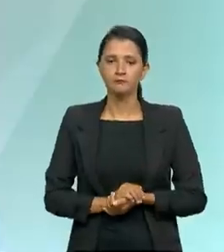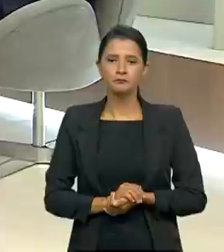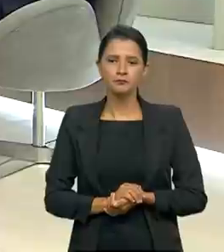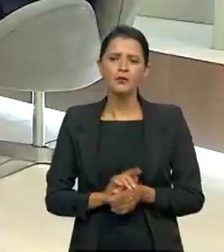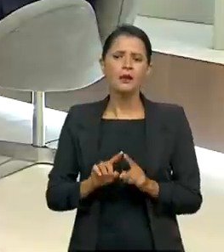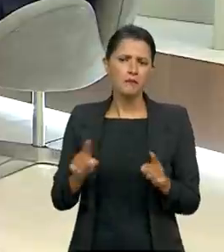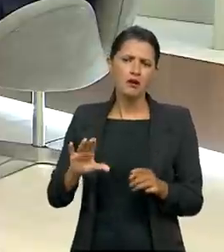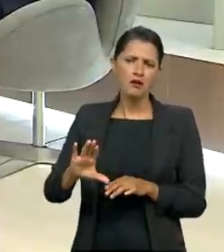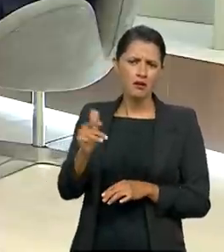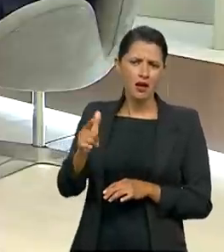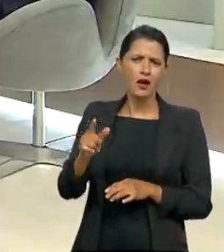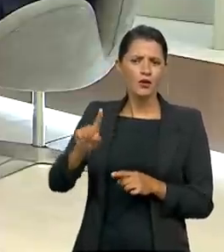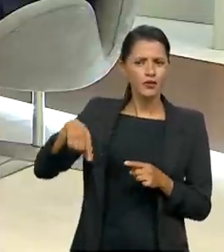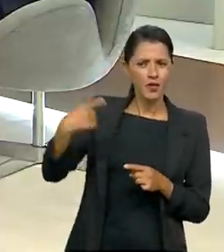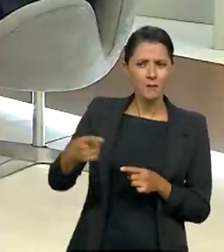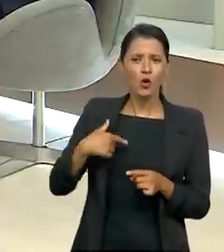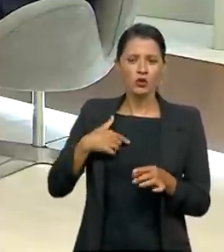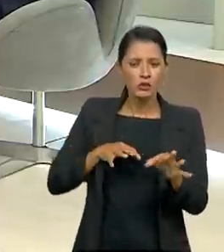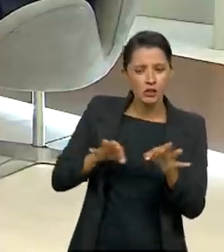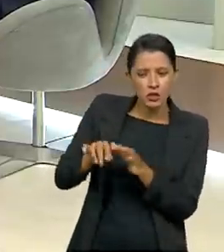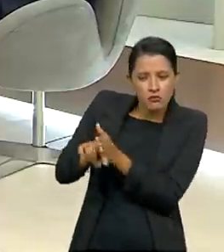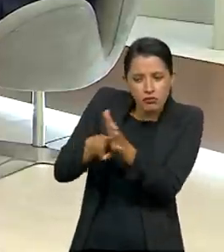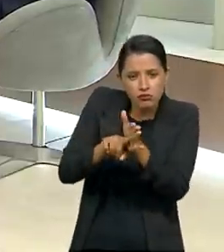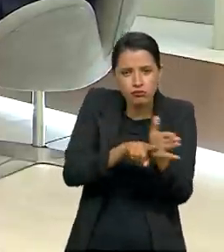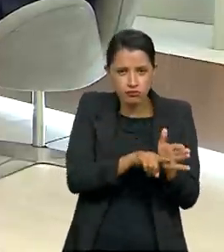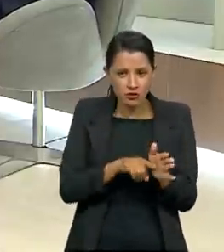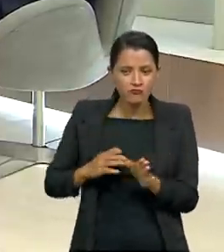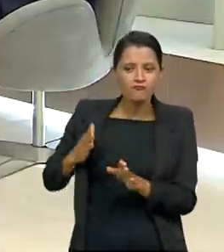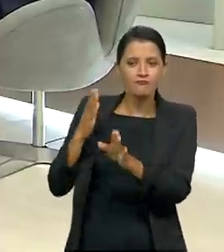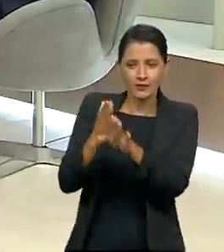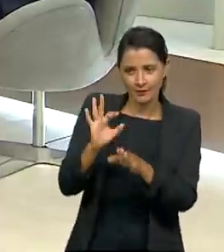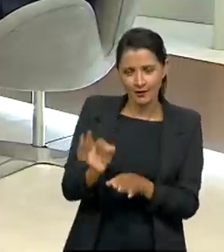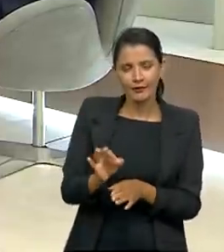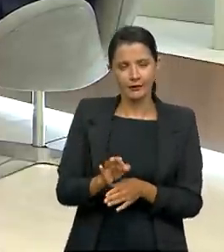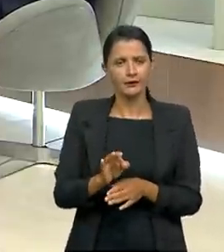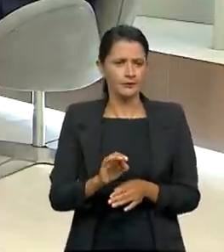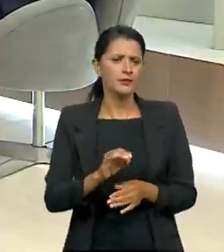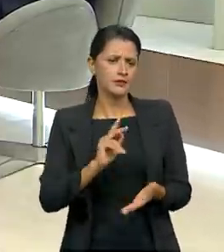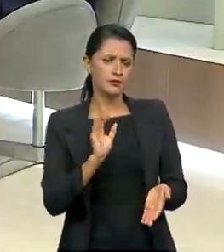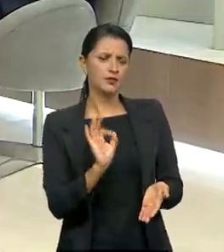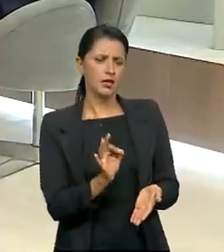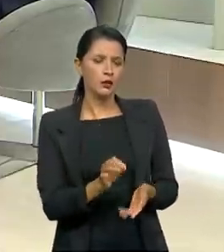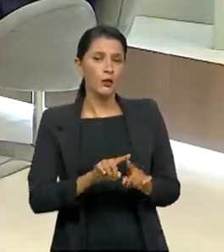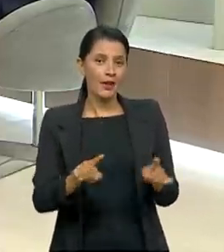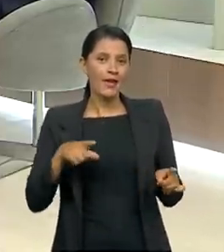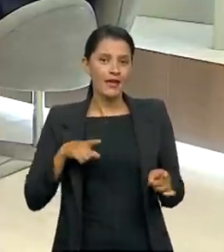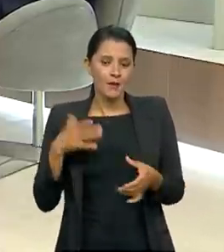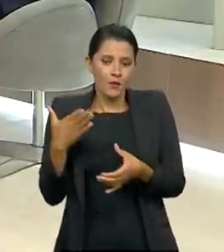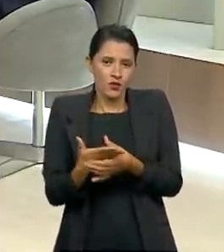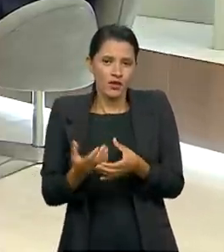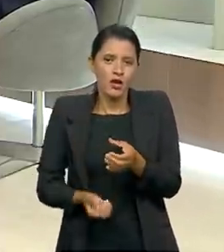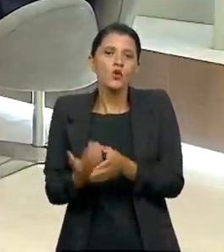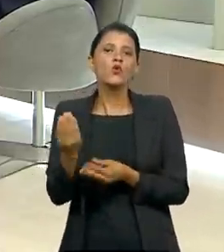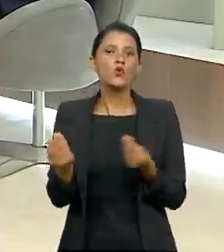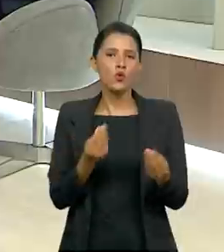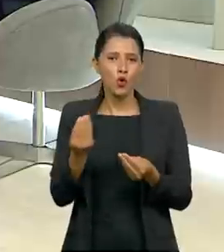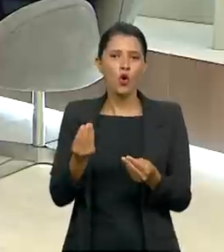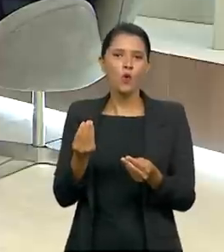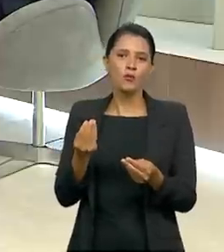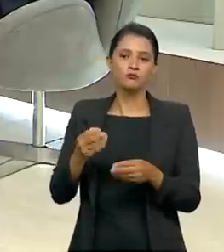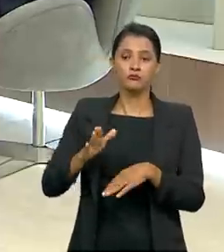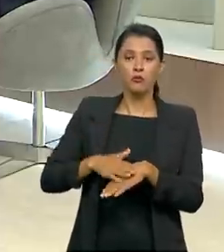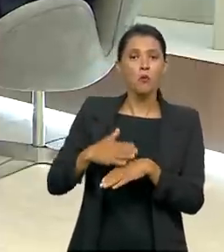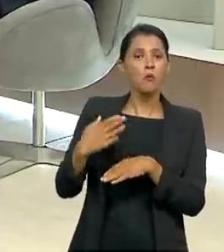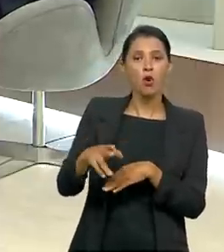público. Mas é claro que depois de um processo rigoroso de apuração. Exatamente. A gente, normalmente, esses processos surgem através de detecções dos